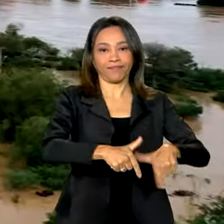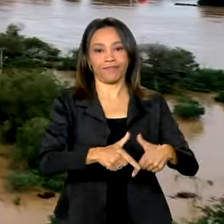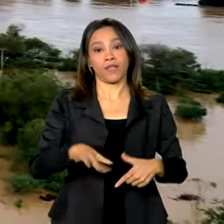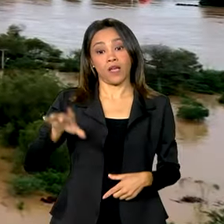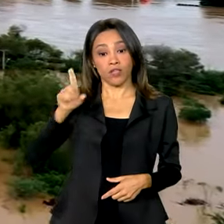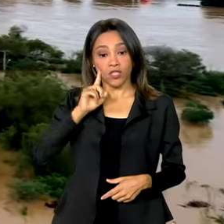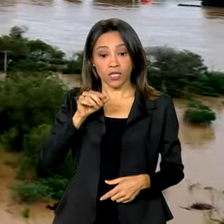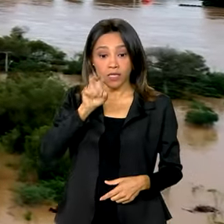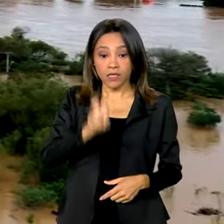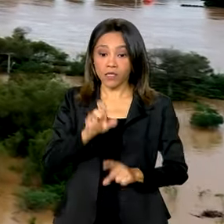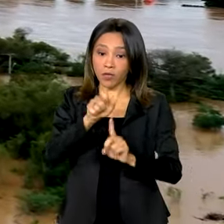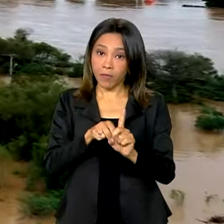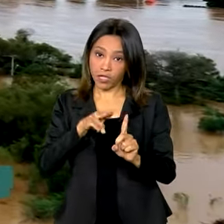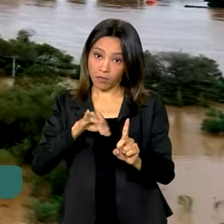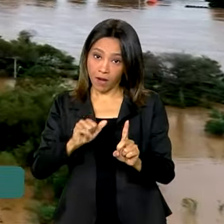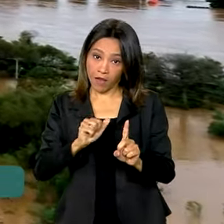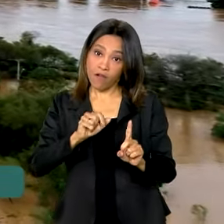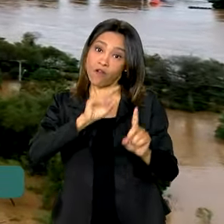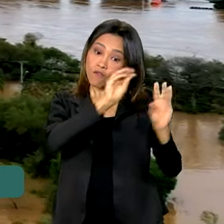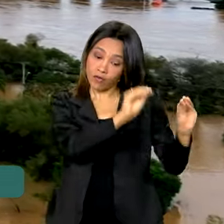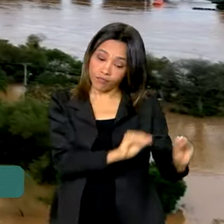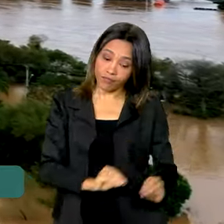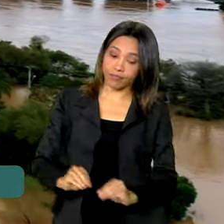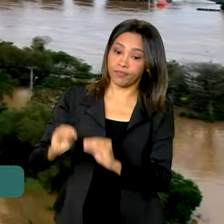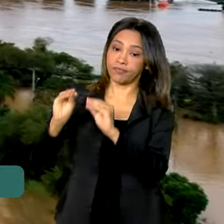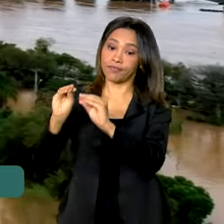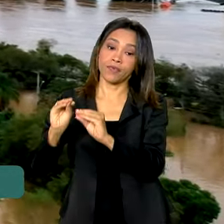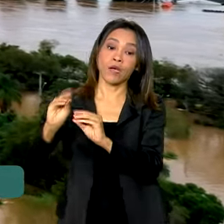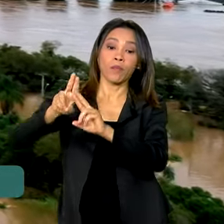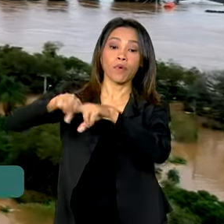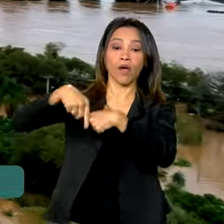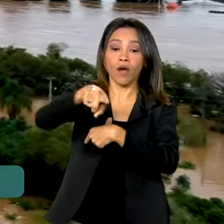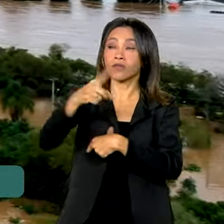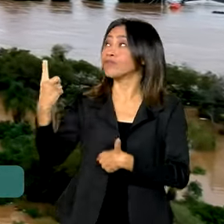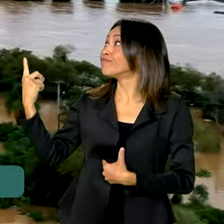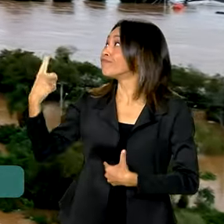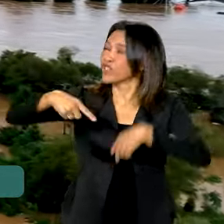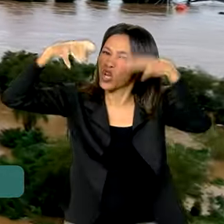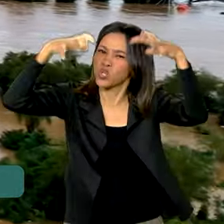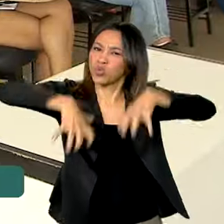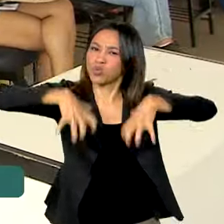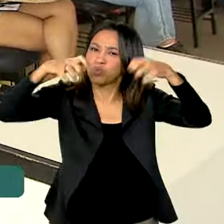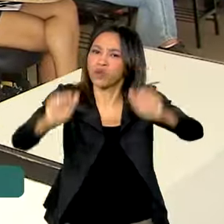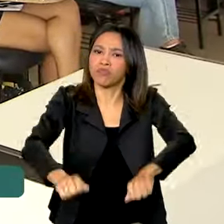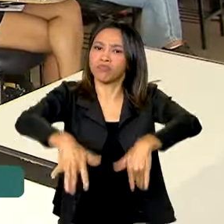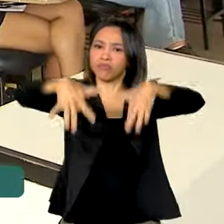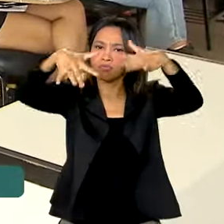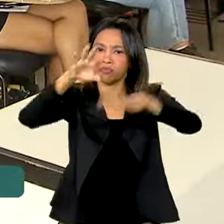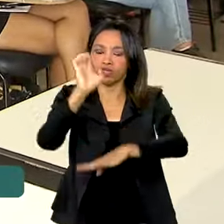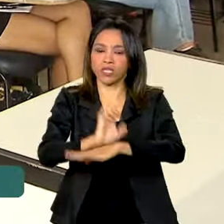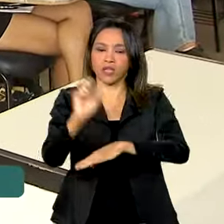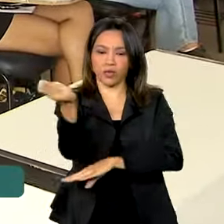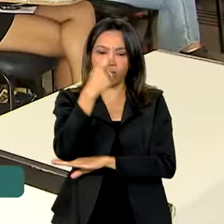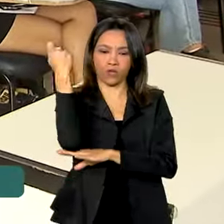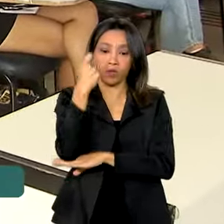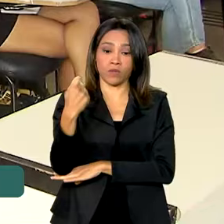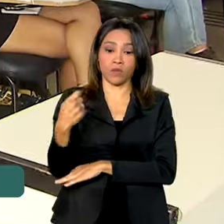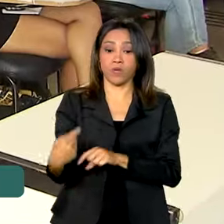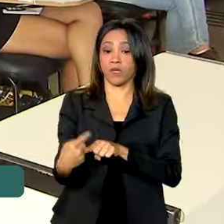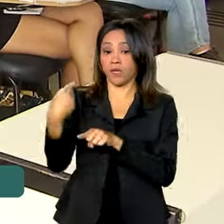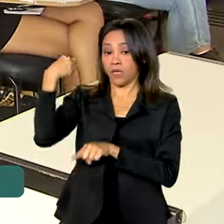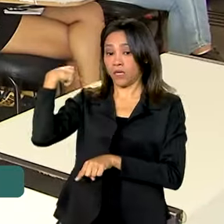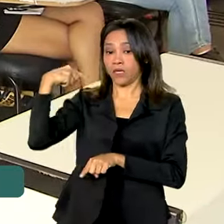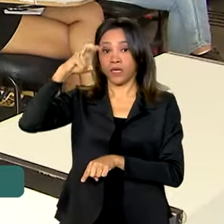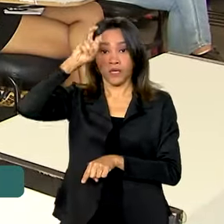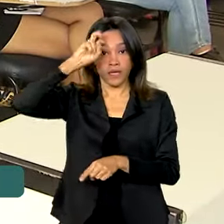de maio, mas a data foi remarcada por causa das enchentes que atingiram o Rio Grande do Sul. E um decreto assinado nesta quinta